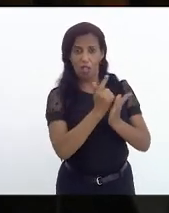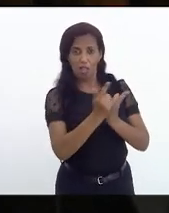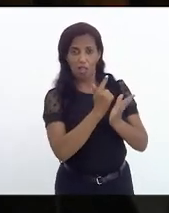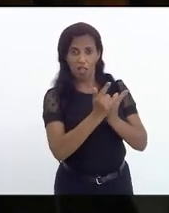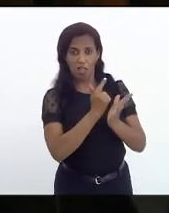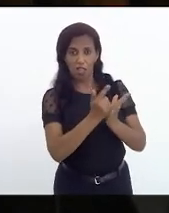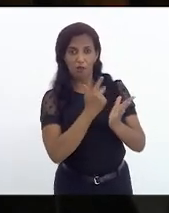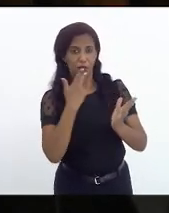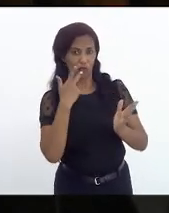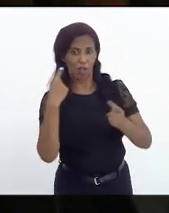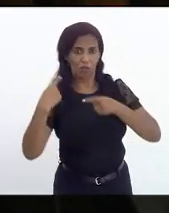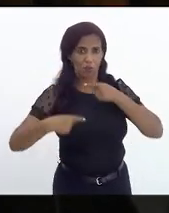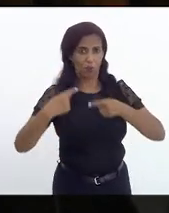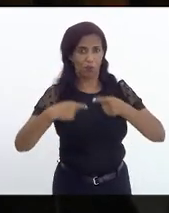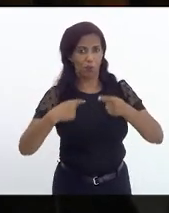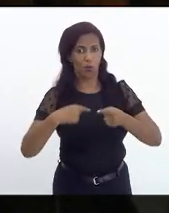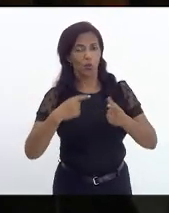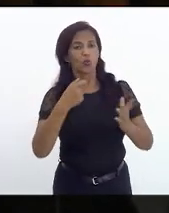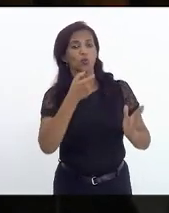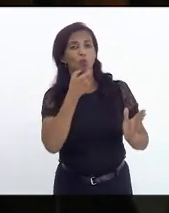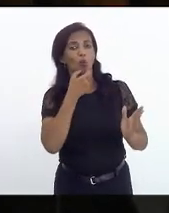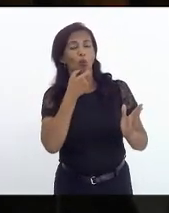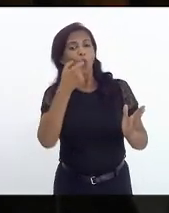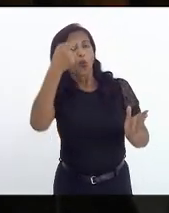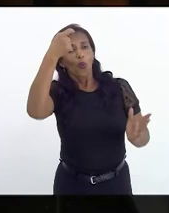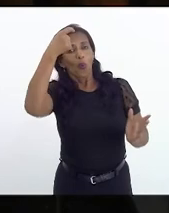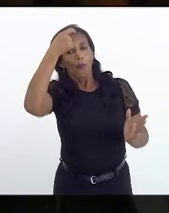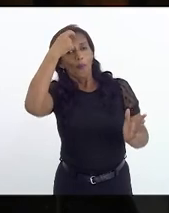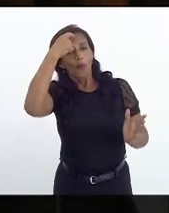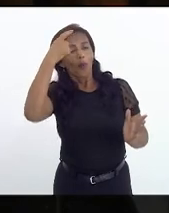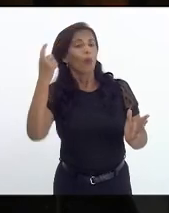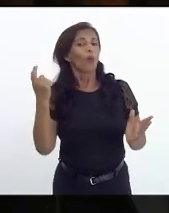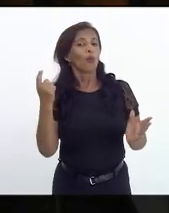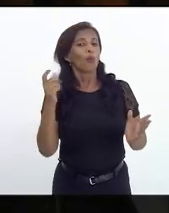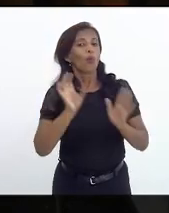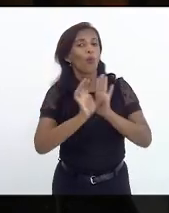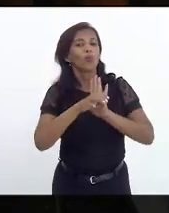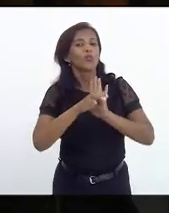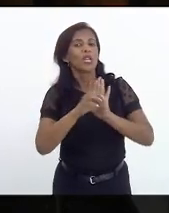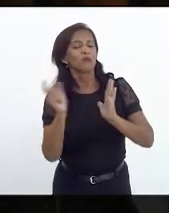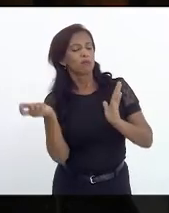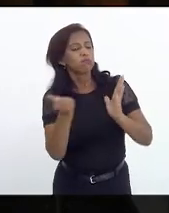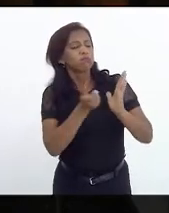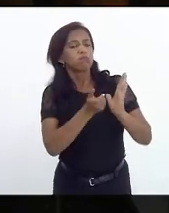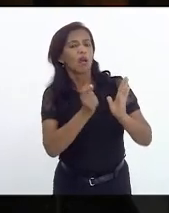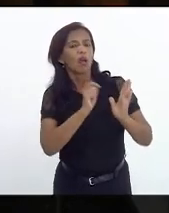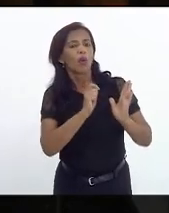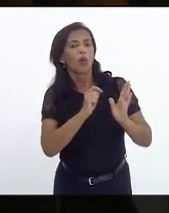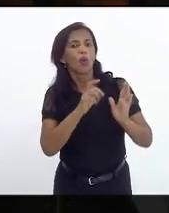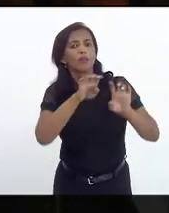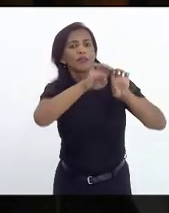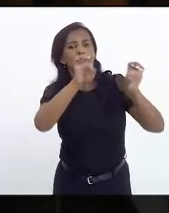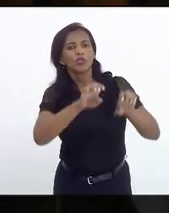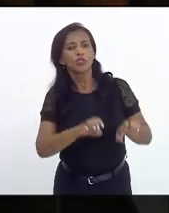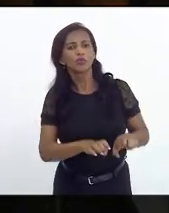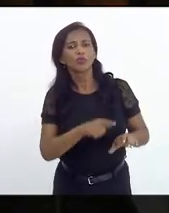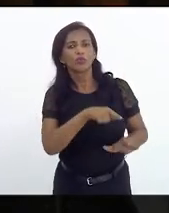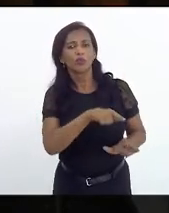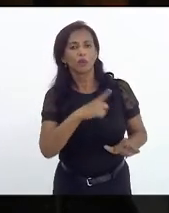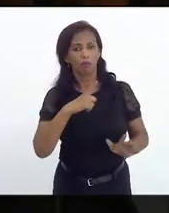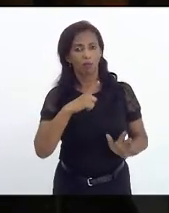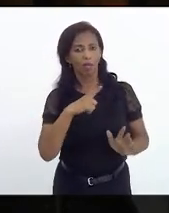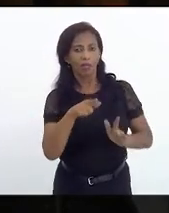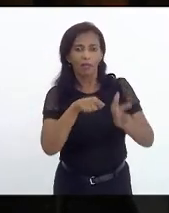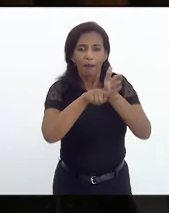necropolítica o seu conceito de necropolítica e essa fundamentação que estrutura conceitualmente